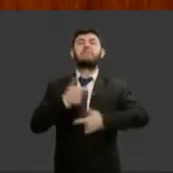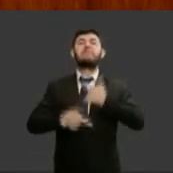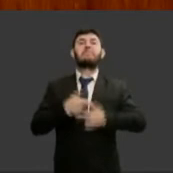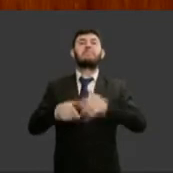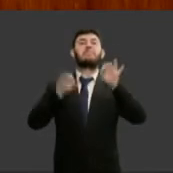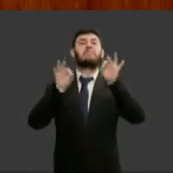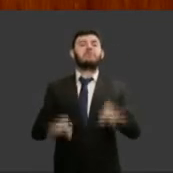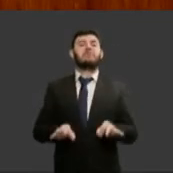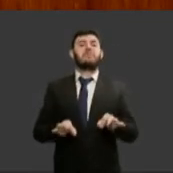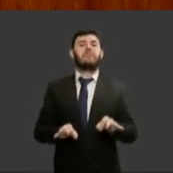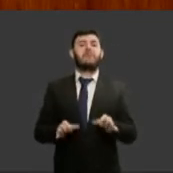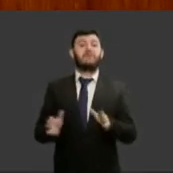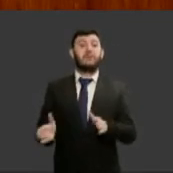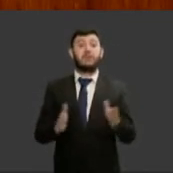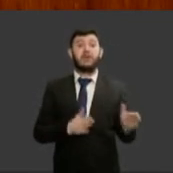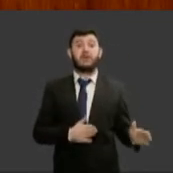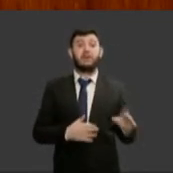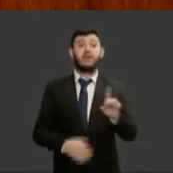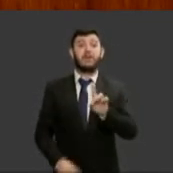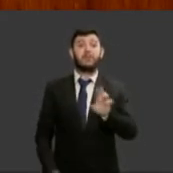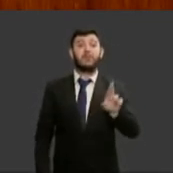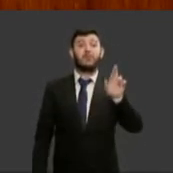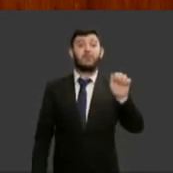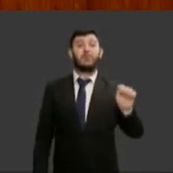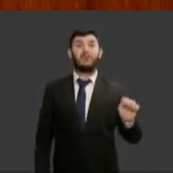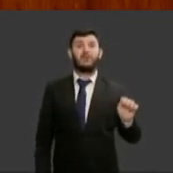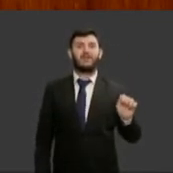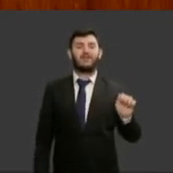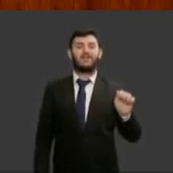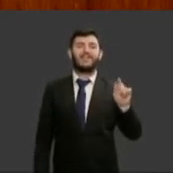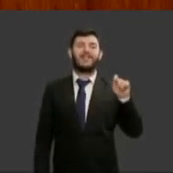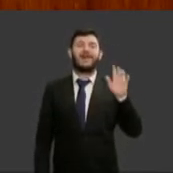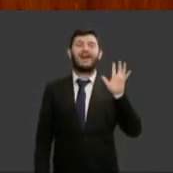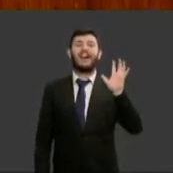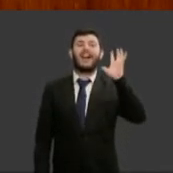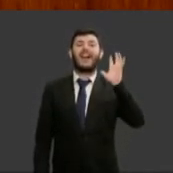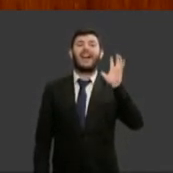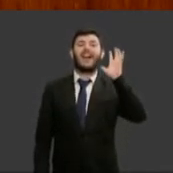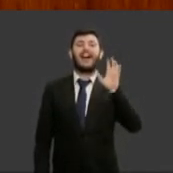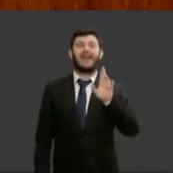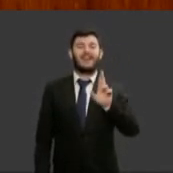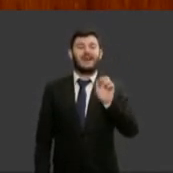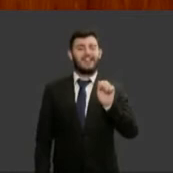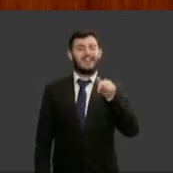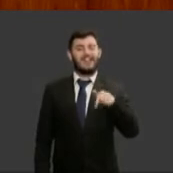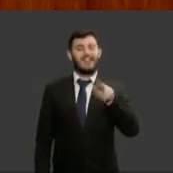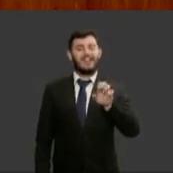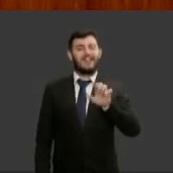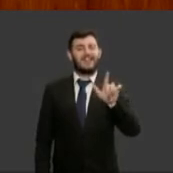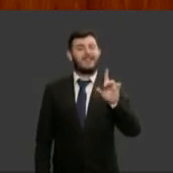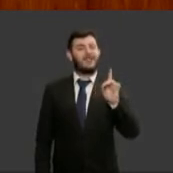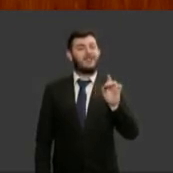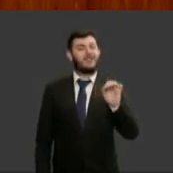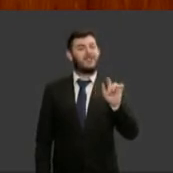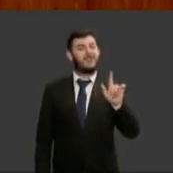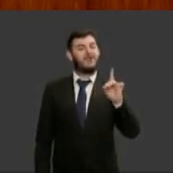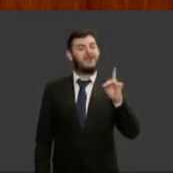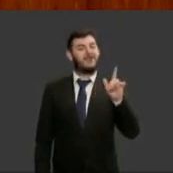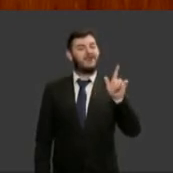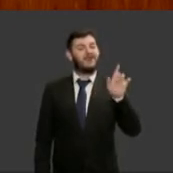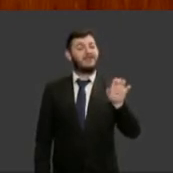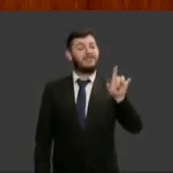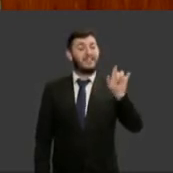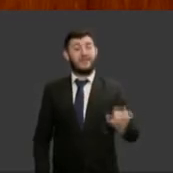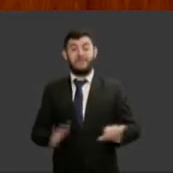doutora Raquel Dodd foi a primeira mulher naquela época a assumir o cargo de procuradora geral da república